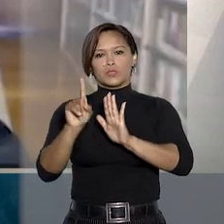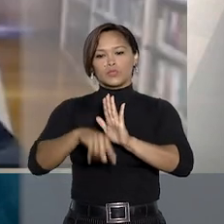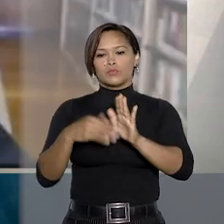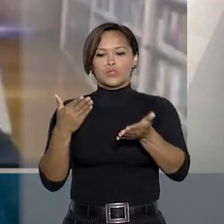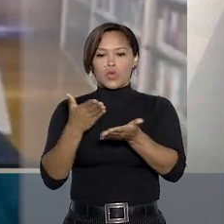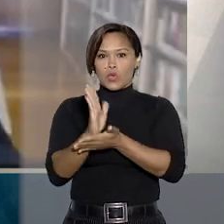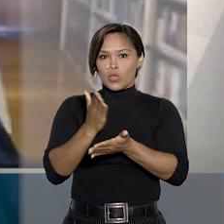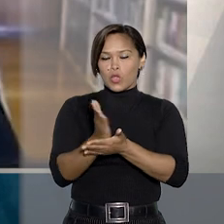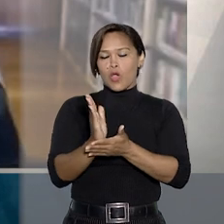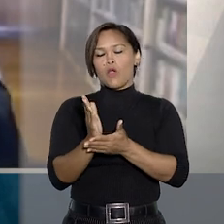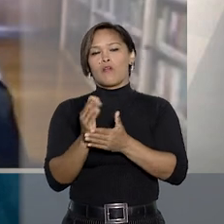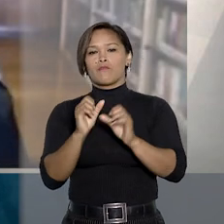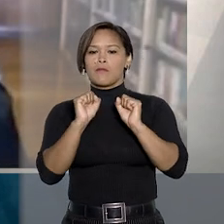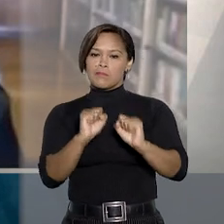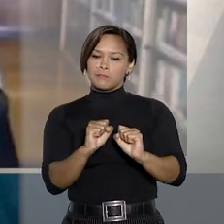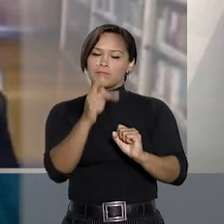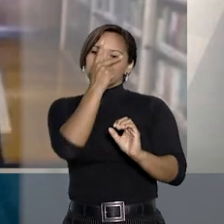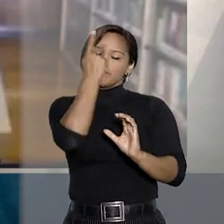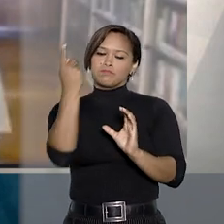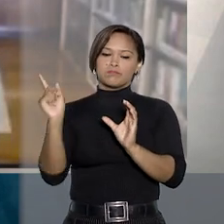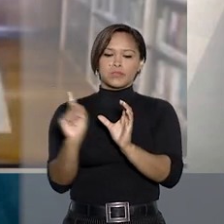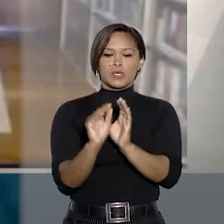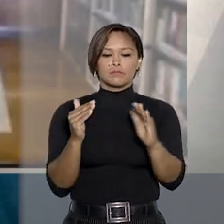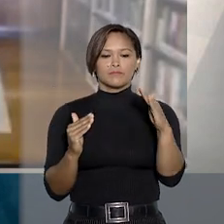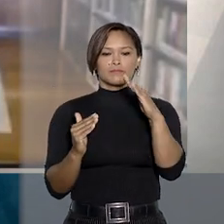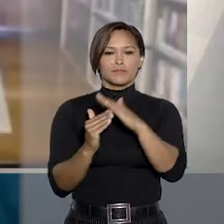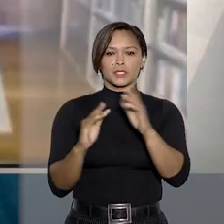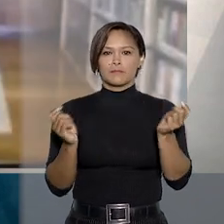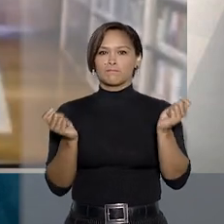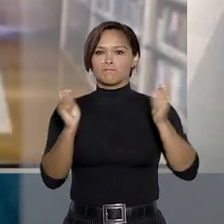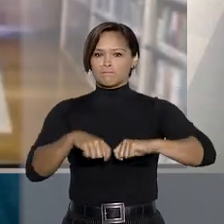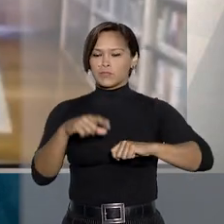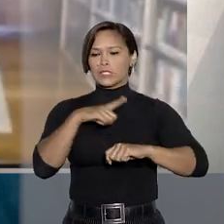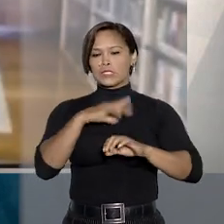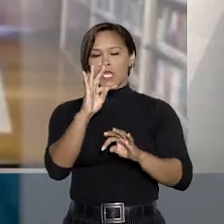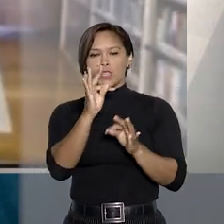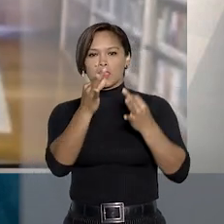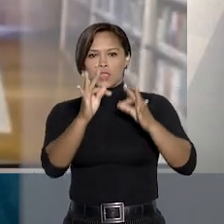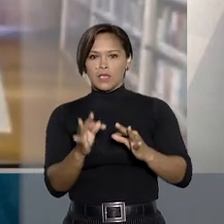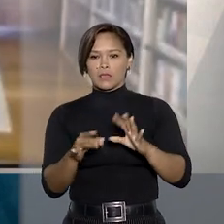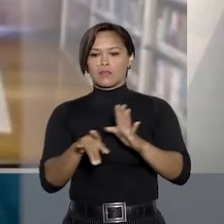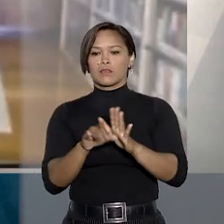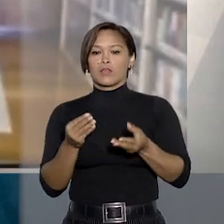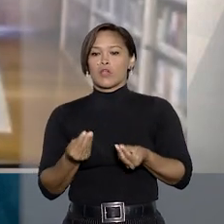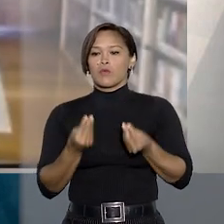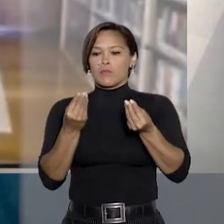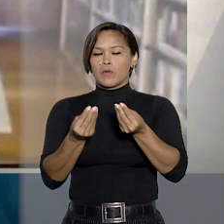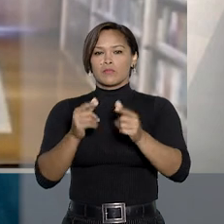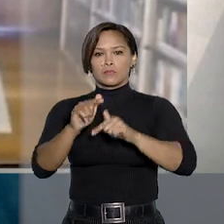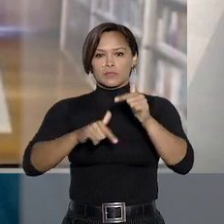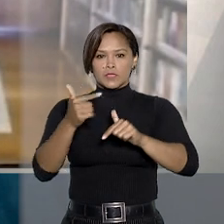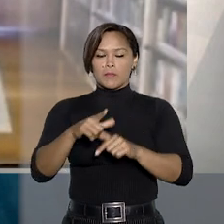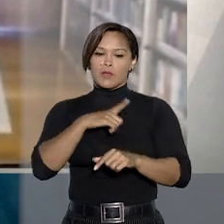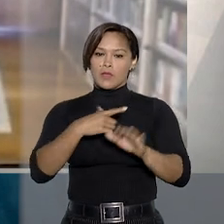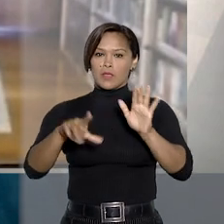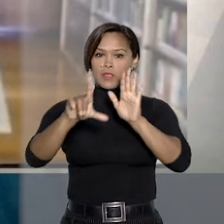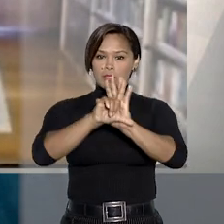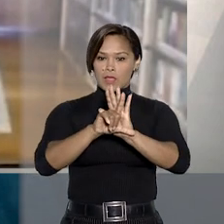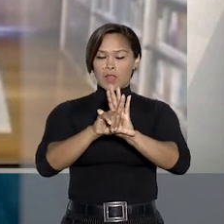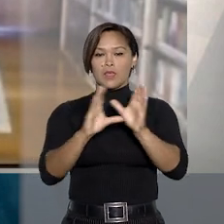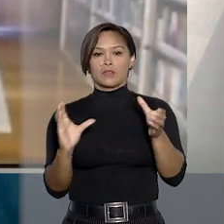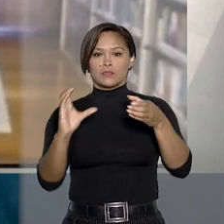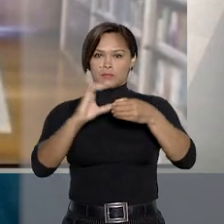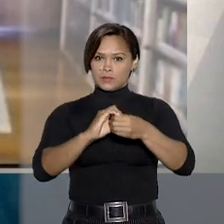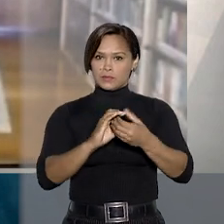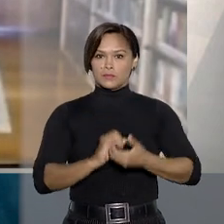entrada de novos cooperados pode ser restringida diante da impossibilidade técnica de prestação do serviço, como previsto na lei